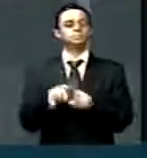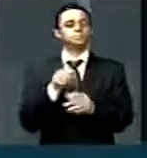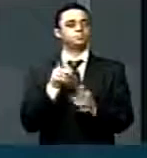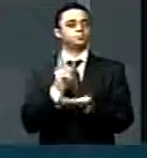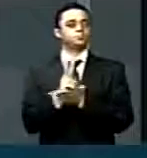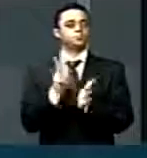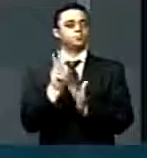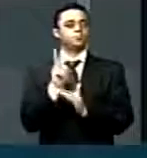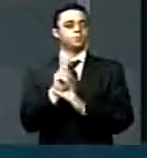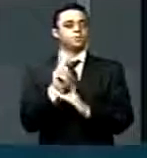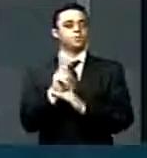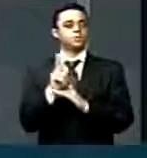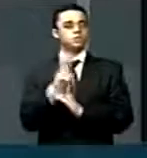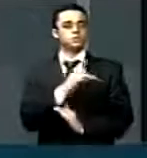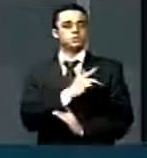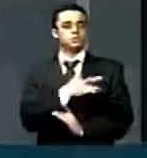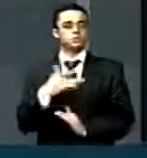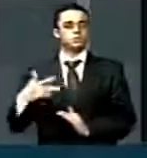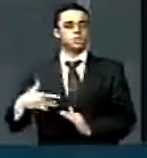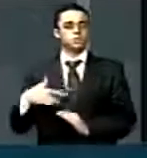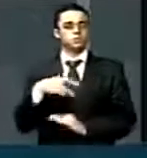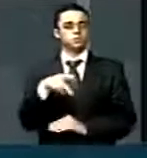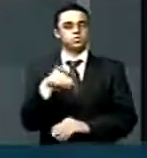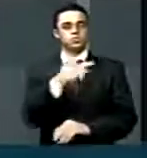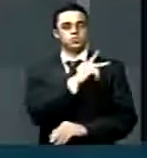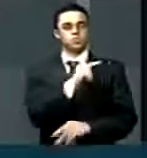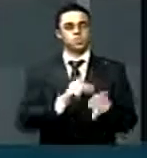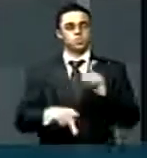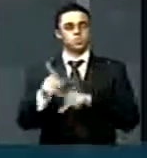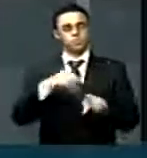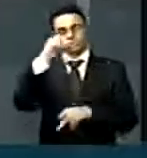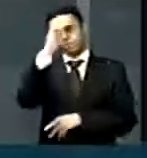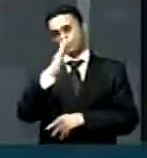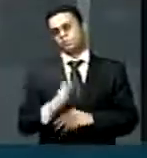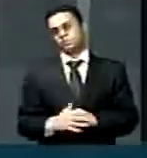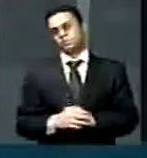saúde pública para toda a população brasileira. Muito obrigado, presidente. Sr. Presidente.